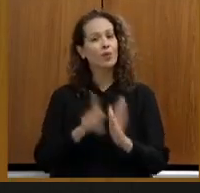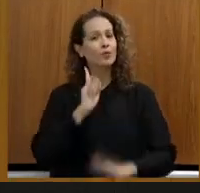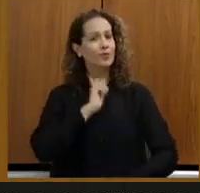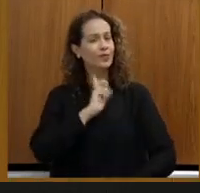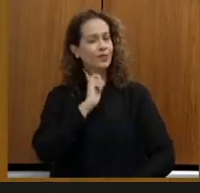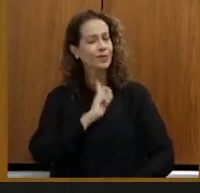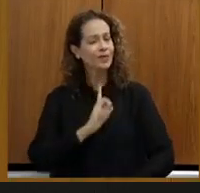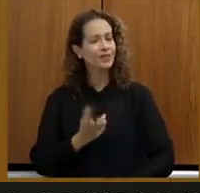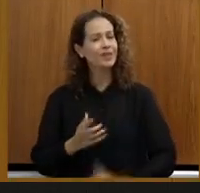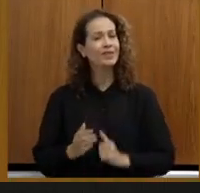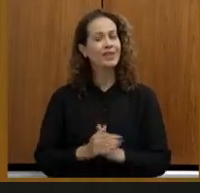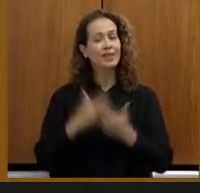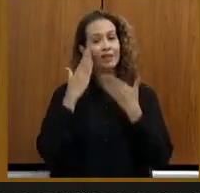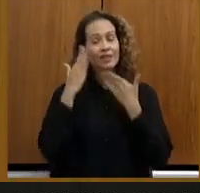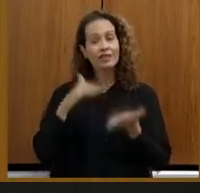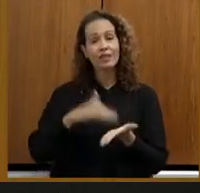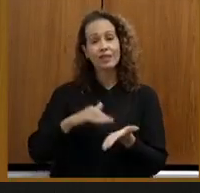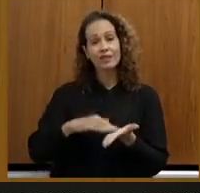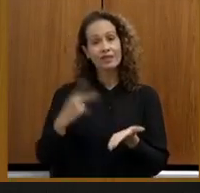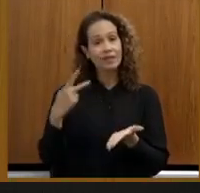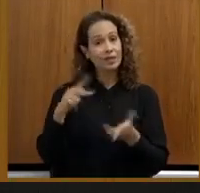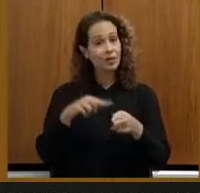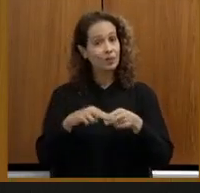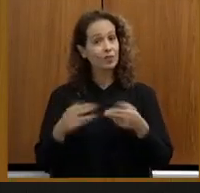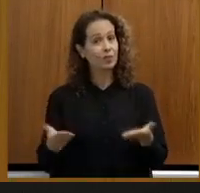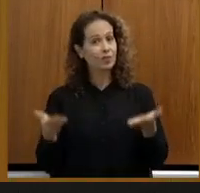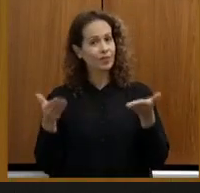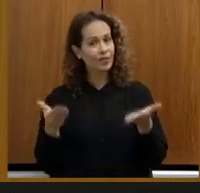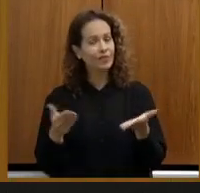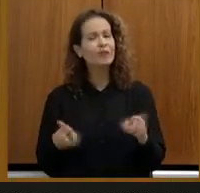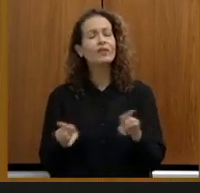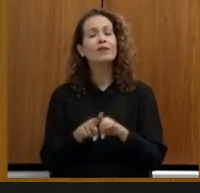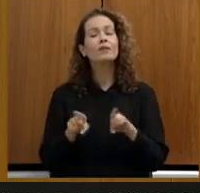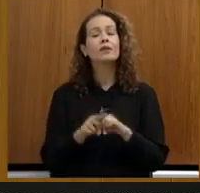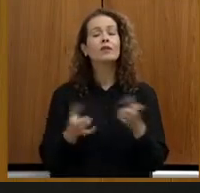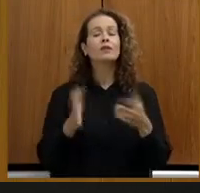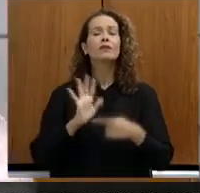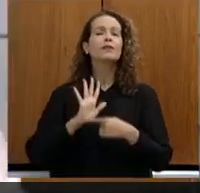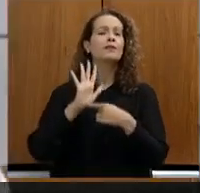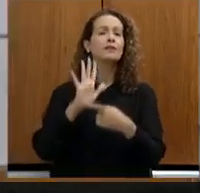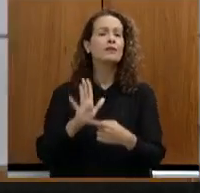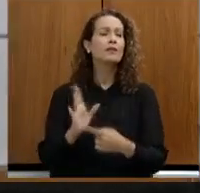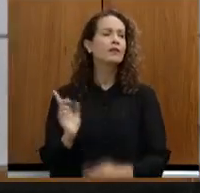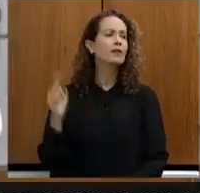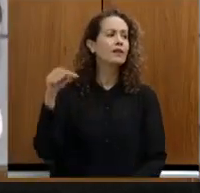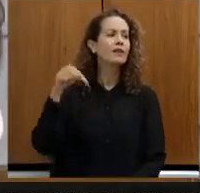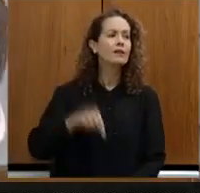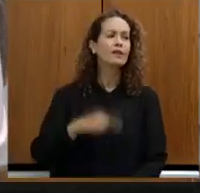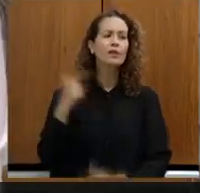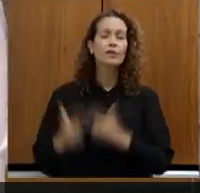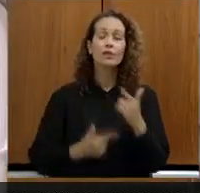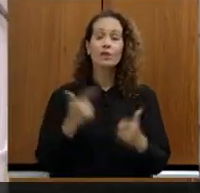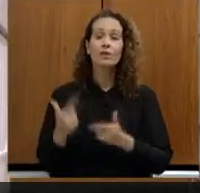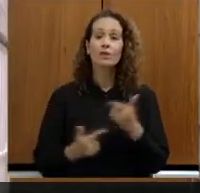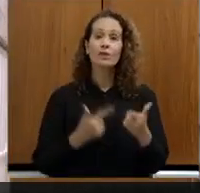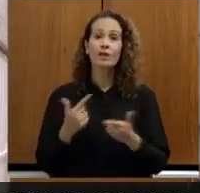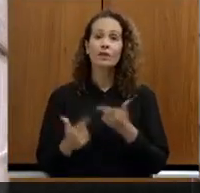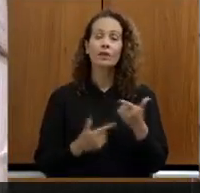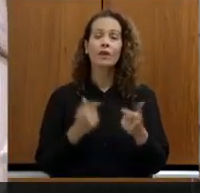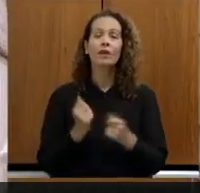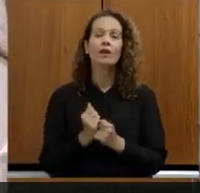agradeço muito a sua secretaria por isso, e gostaria de destacar aqui esse trabalho com relação à